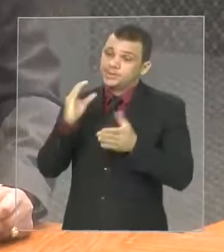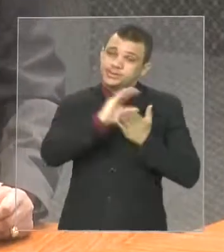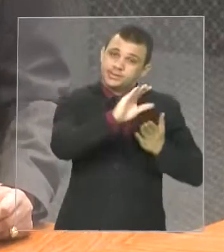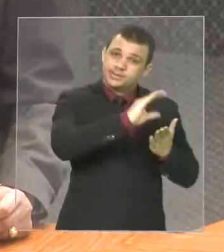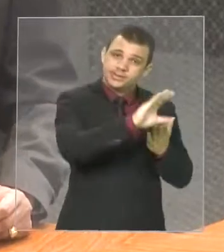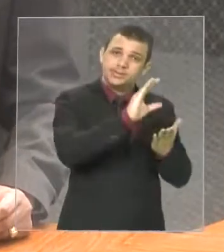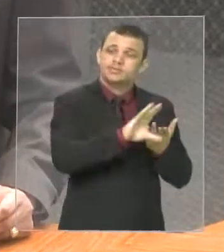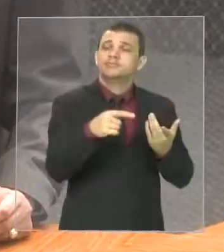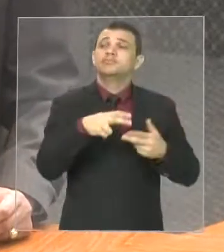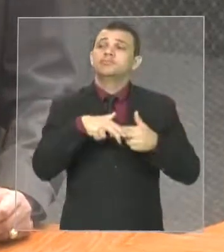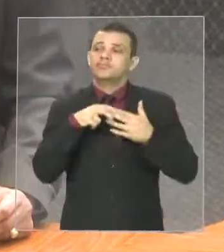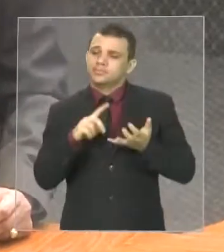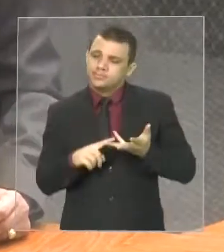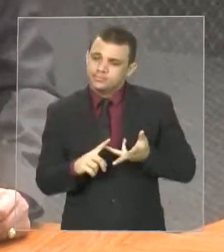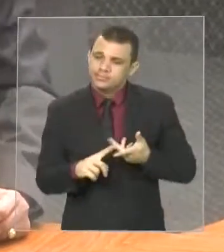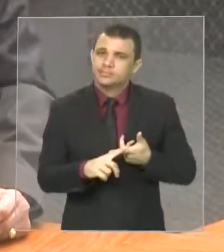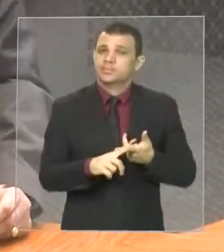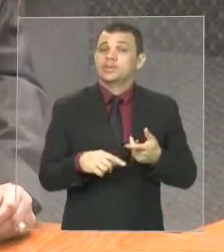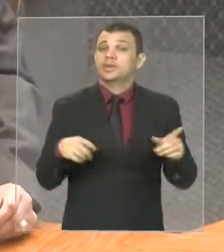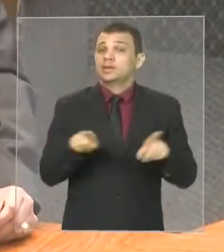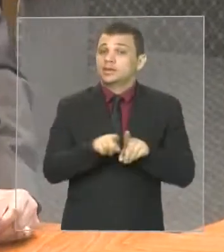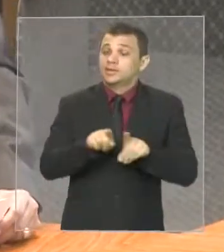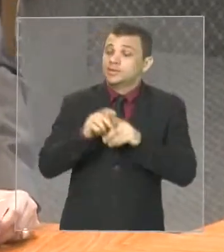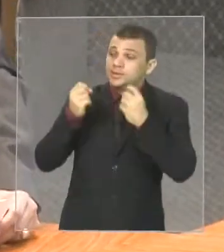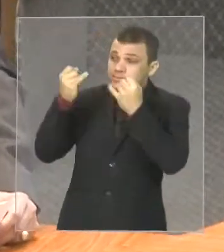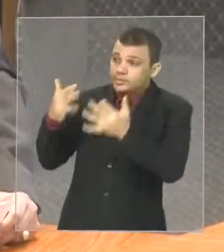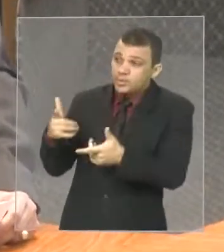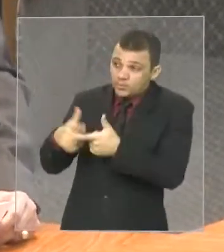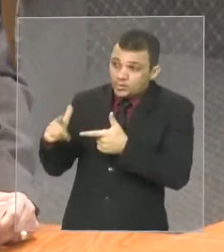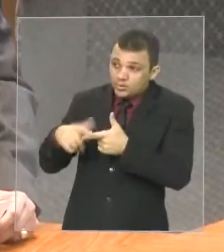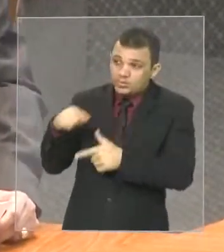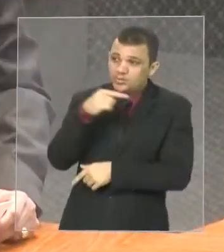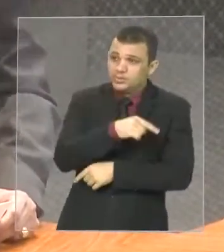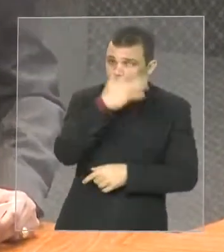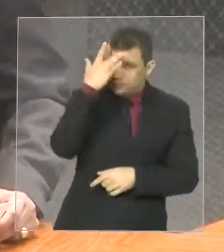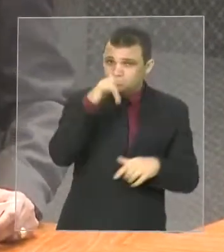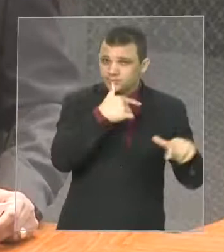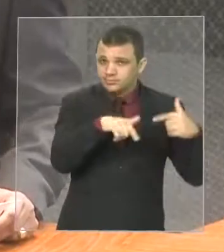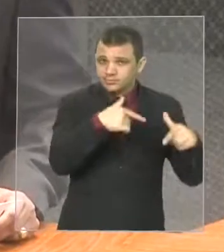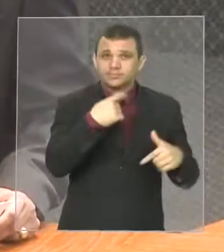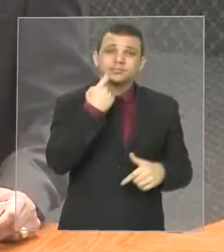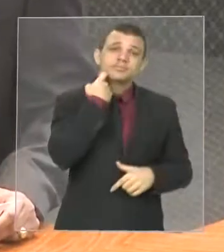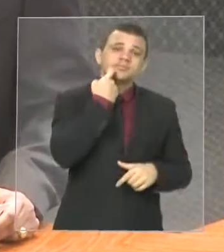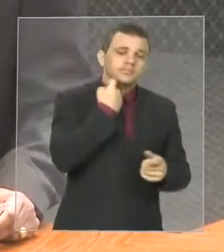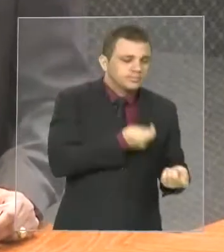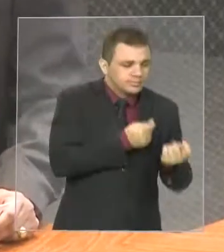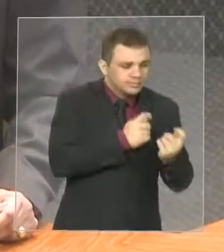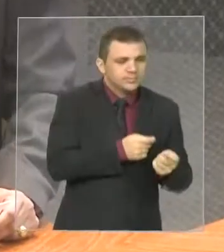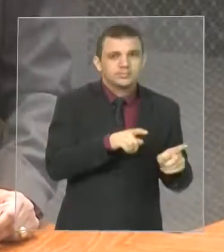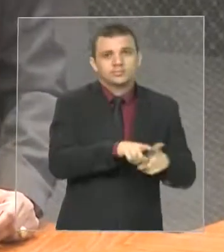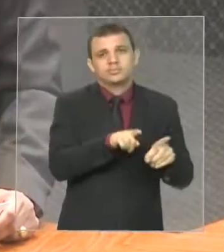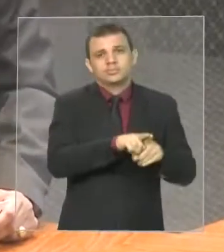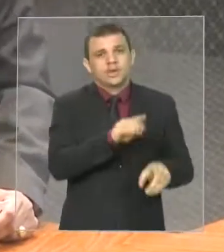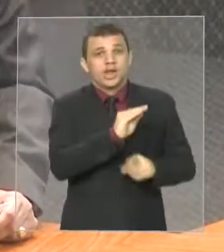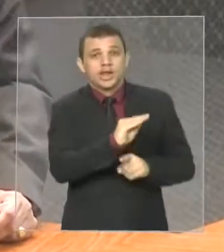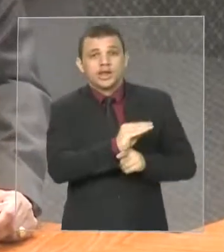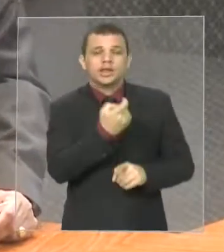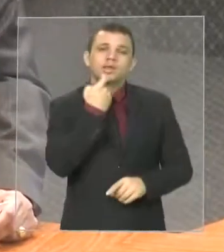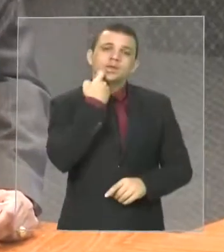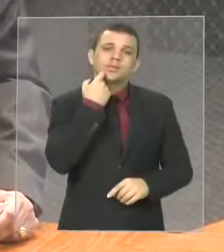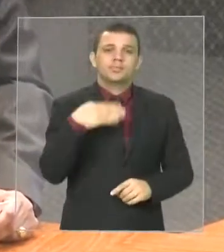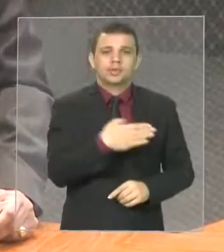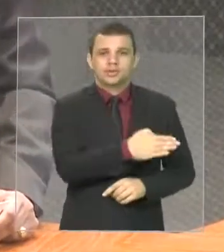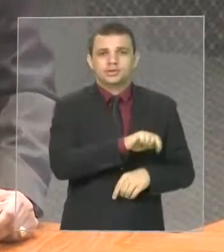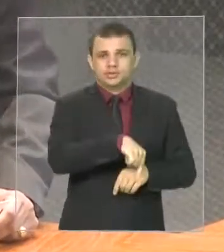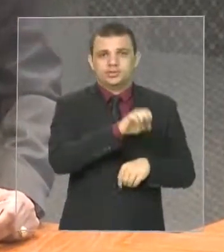inclusive, falar das problemáticas que estão passando os nossos pescadores, os nossos aquicultores no Maranhão. Digo isso porque nós